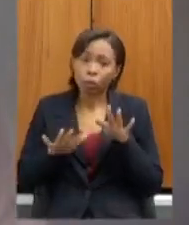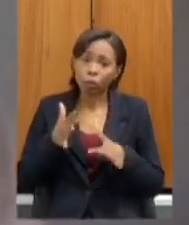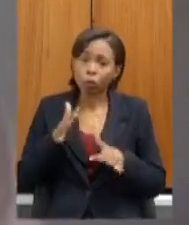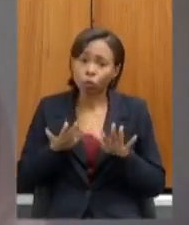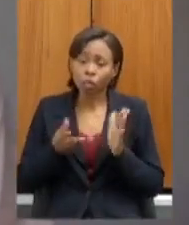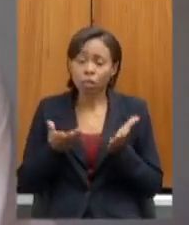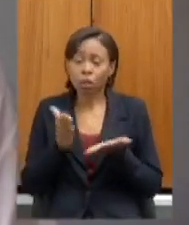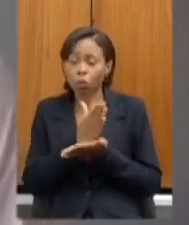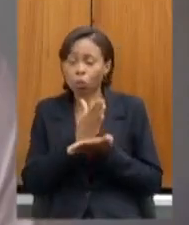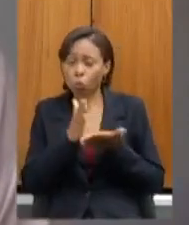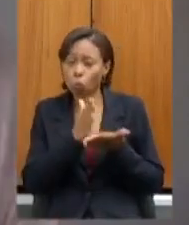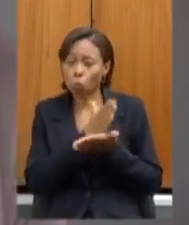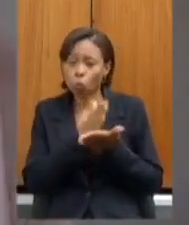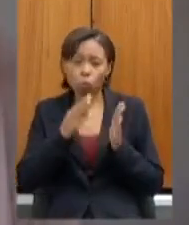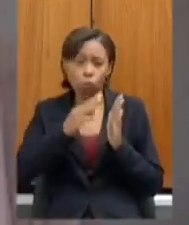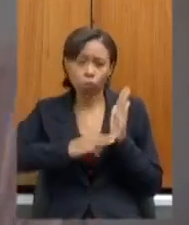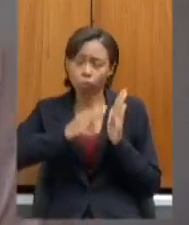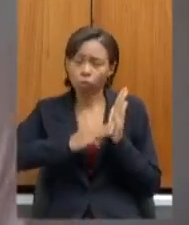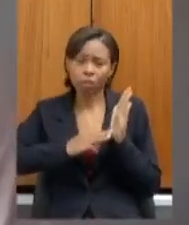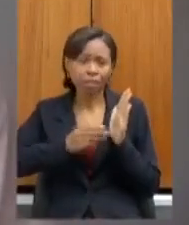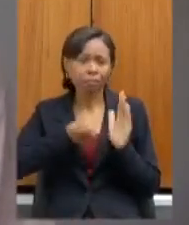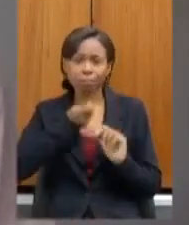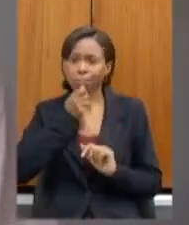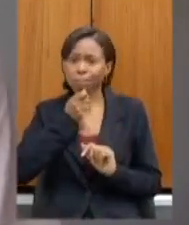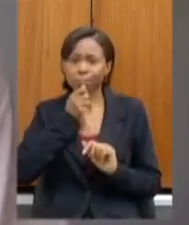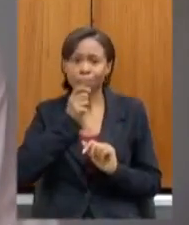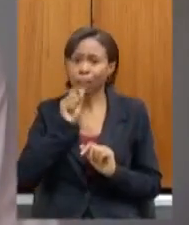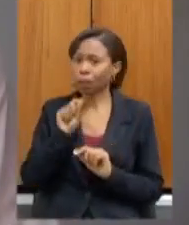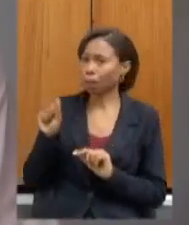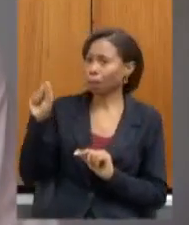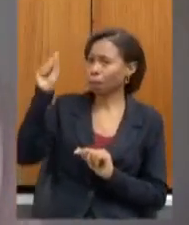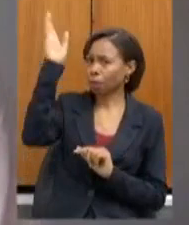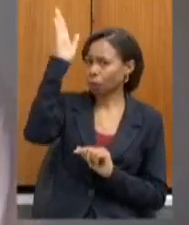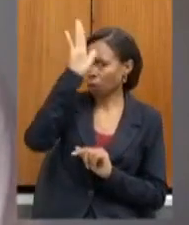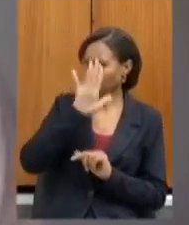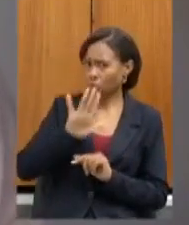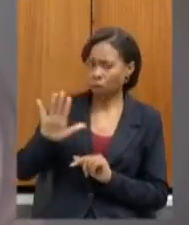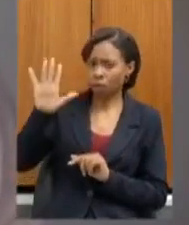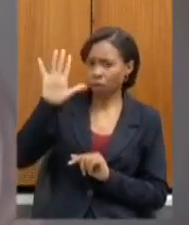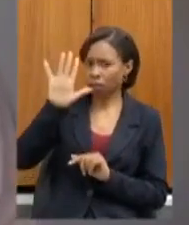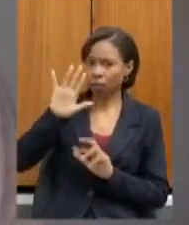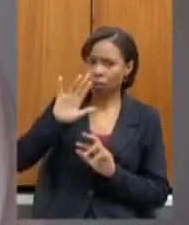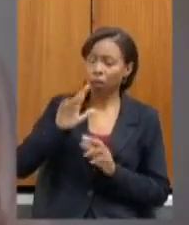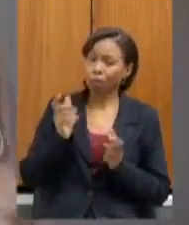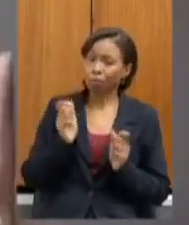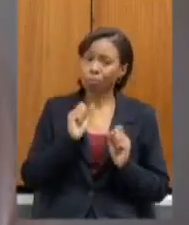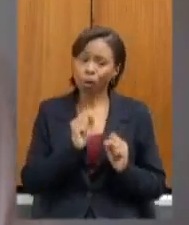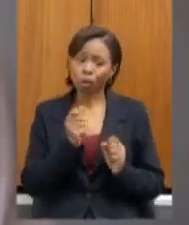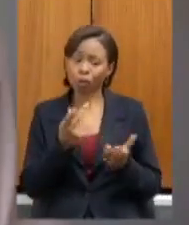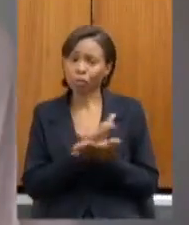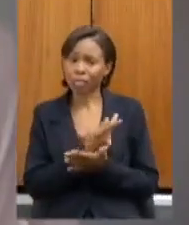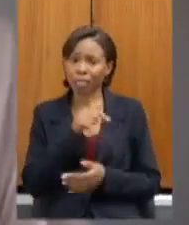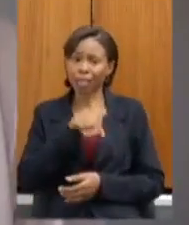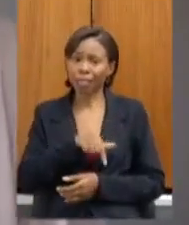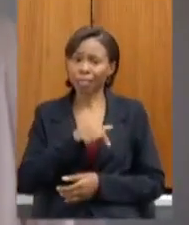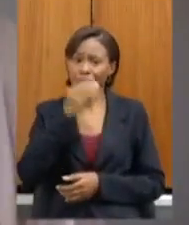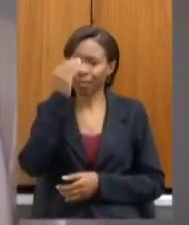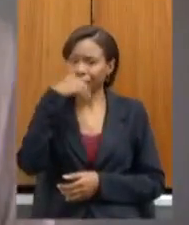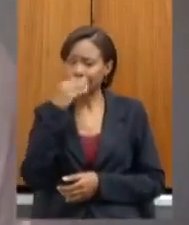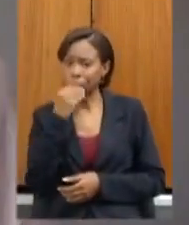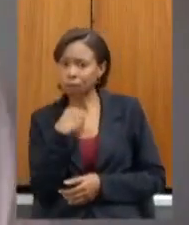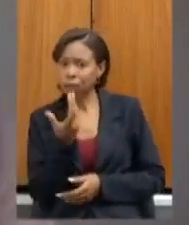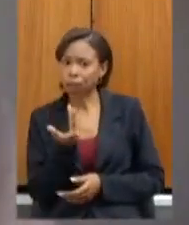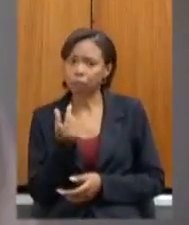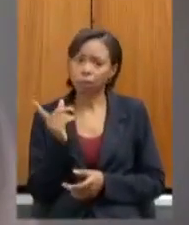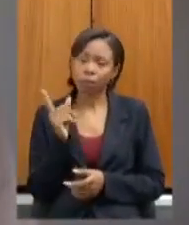metodologia que não vem sendo aplicada no resto do Brasil possa fragilizar esse processo possa tornar ele ainda mais perigoso